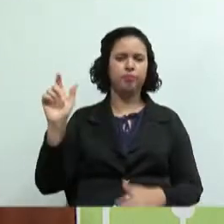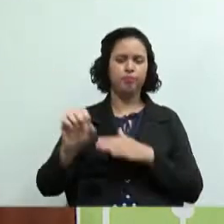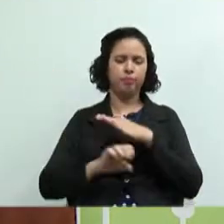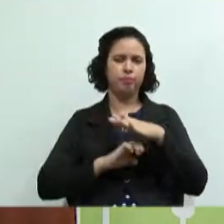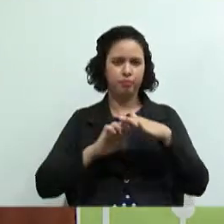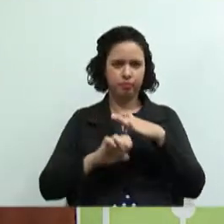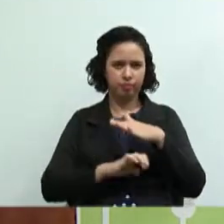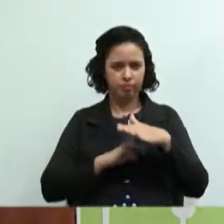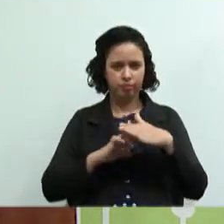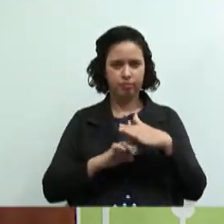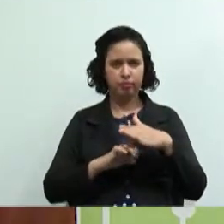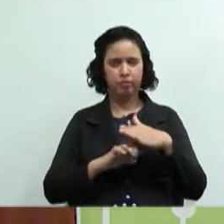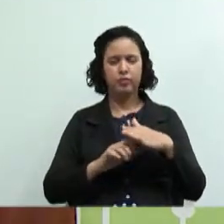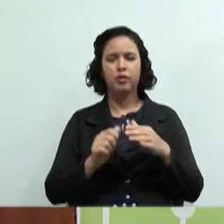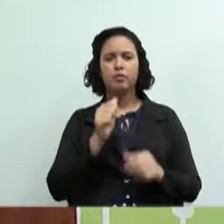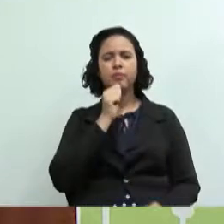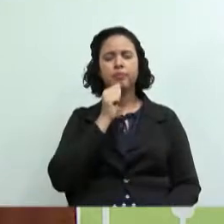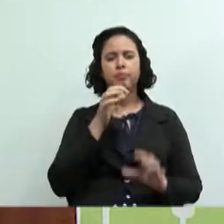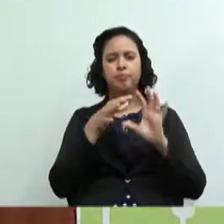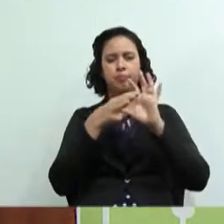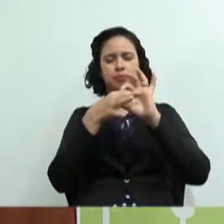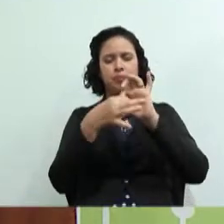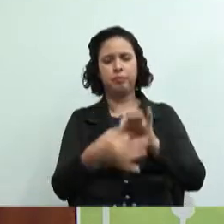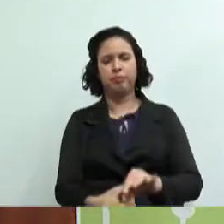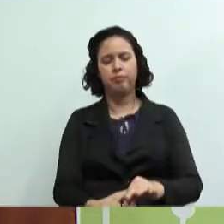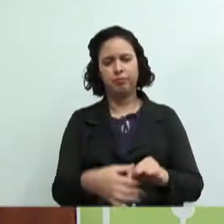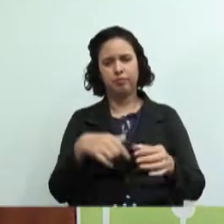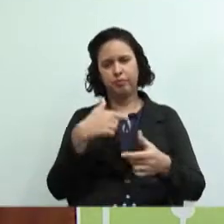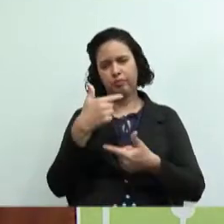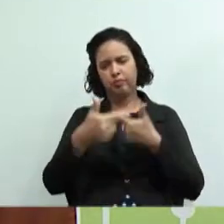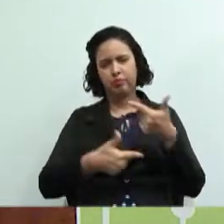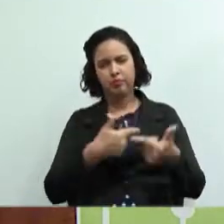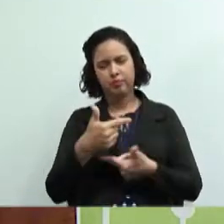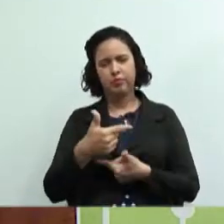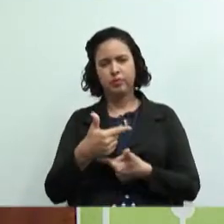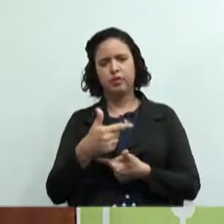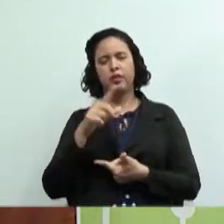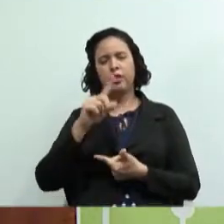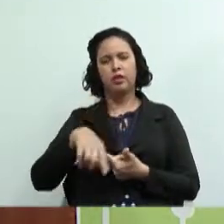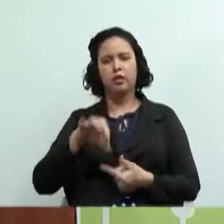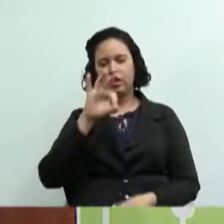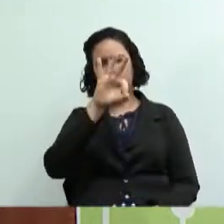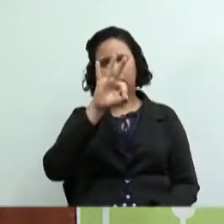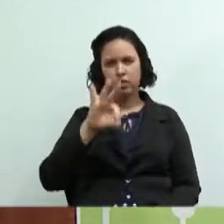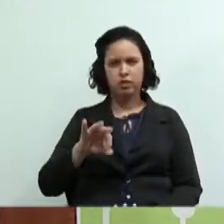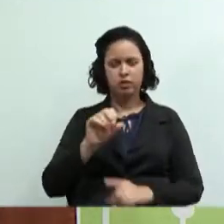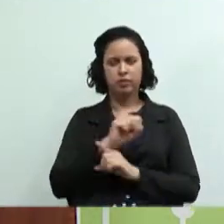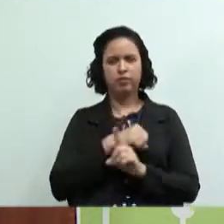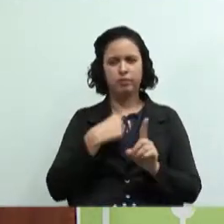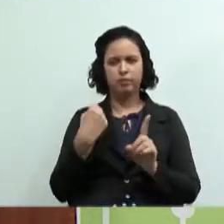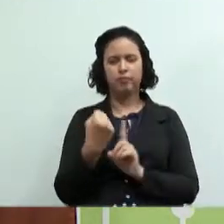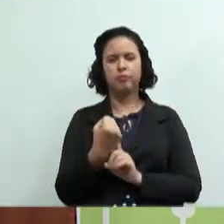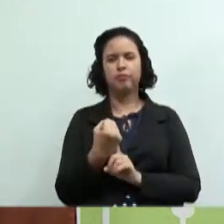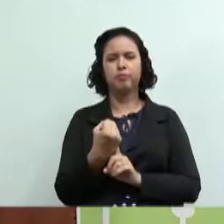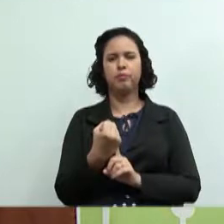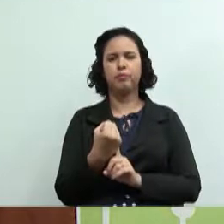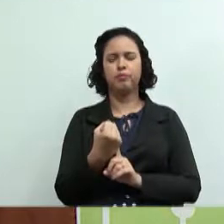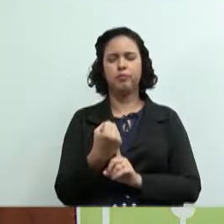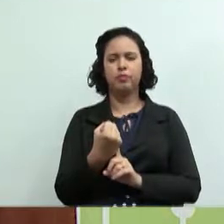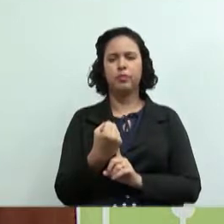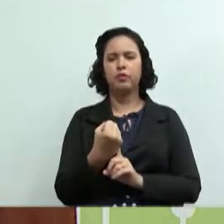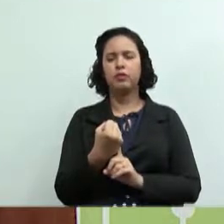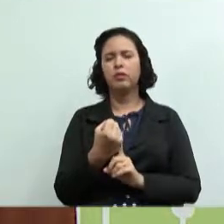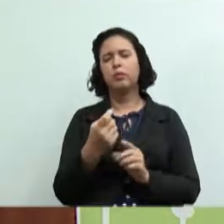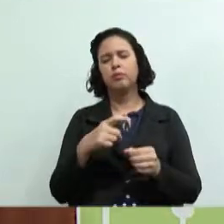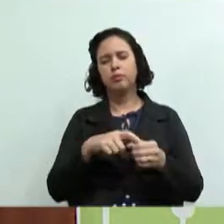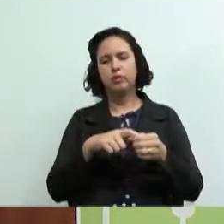não há vínculo trabalhista não há vínculo de encargos sociais por isso é mais atraente para